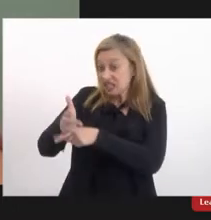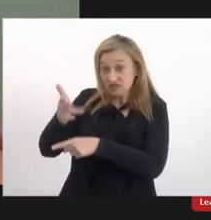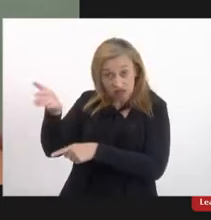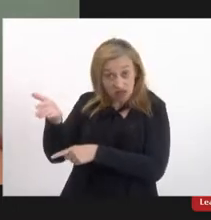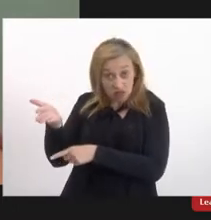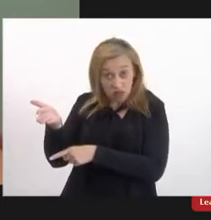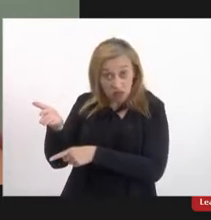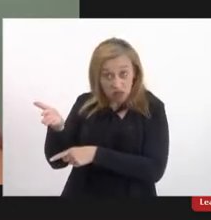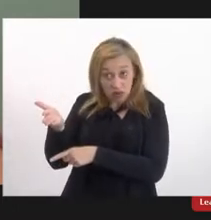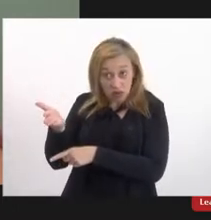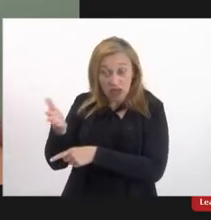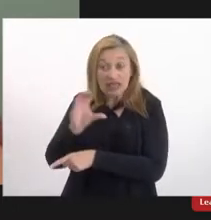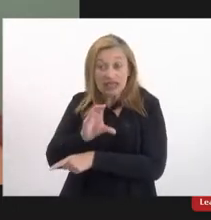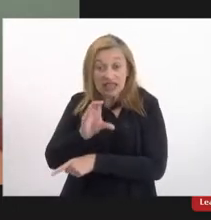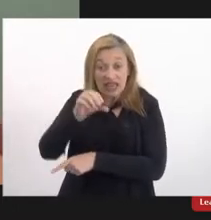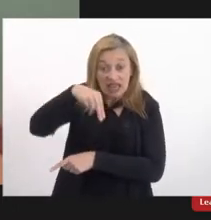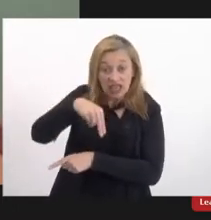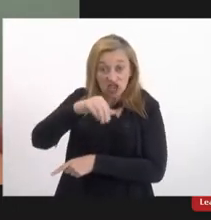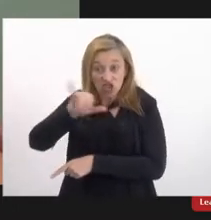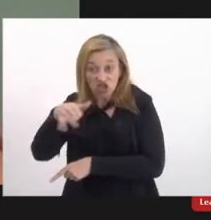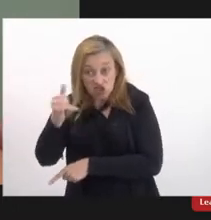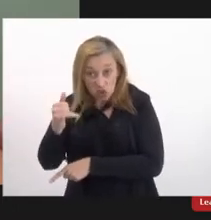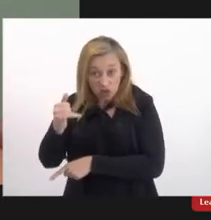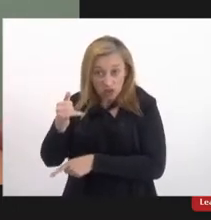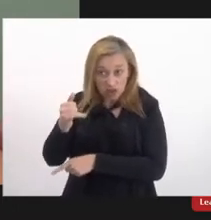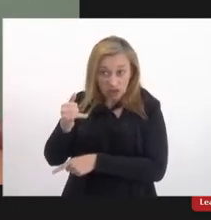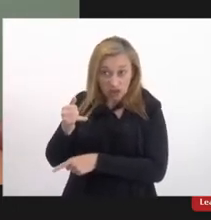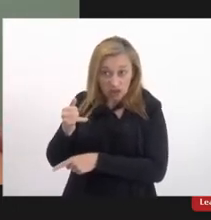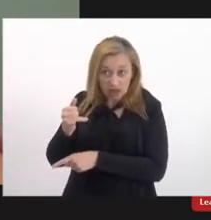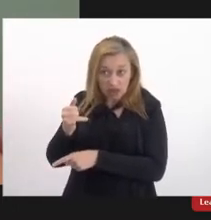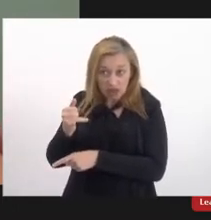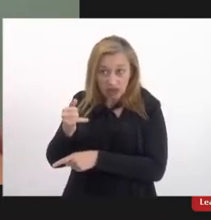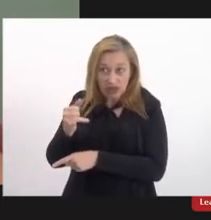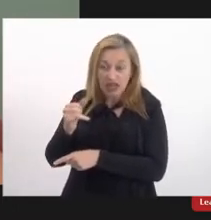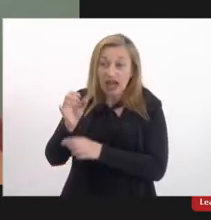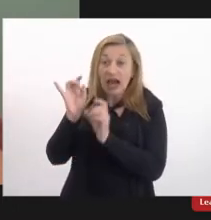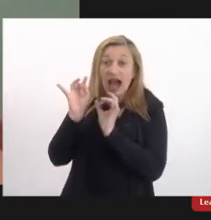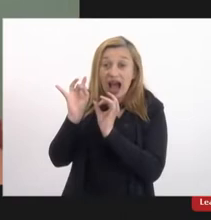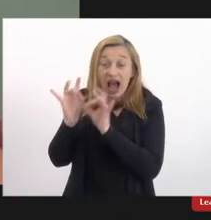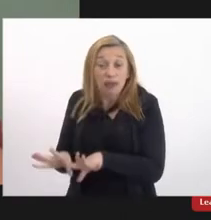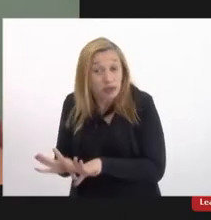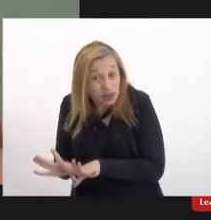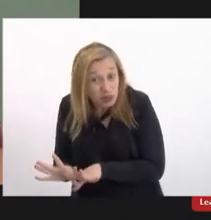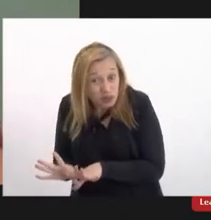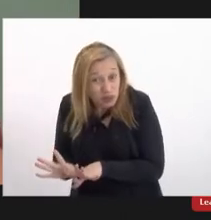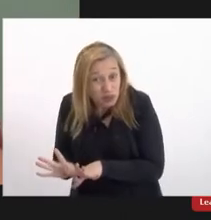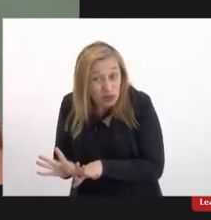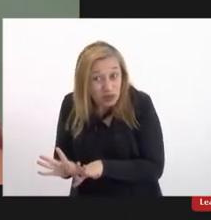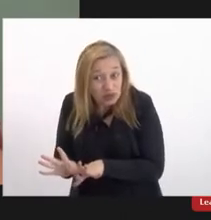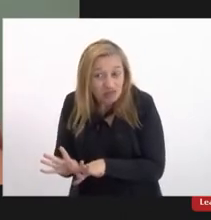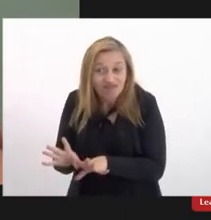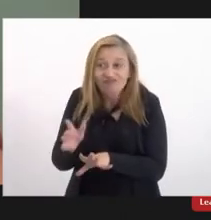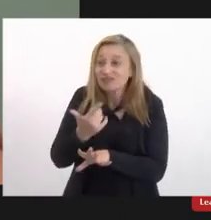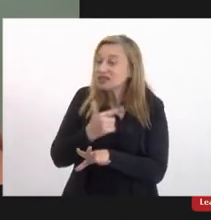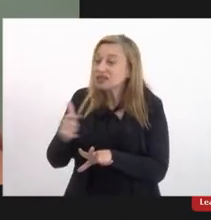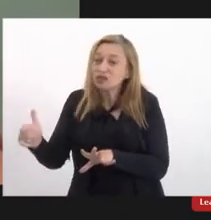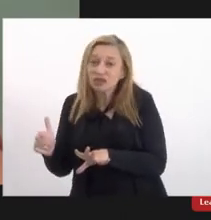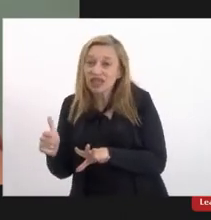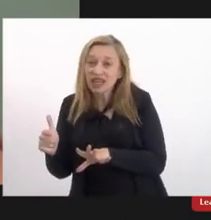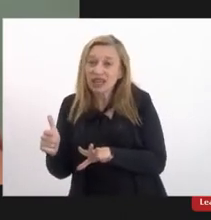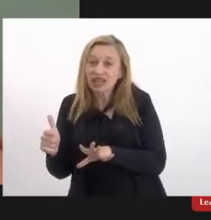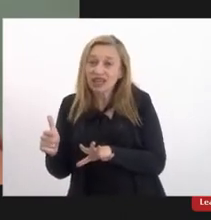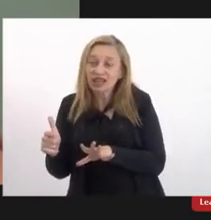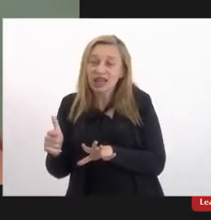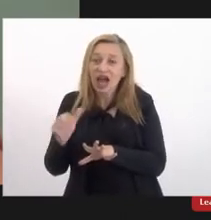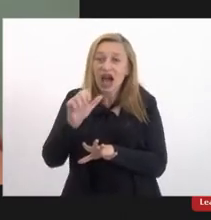o CNG largou eu posso dizer largou não tem o recurso da